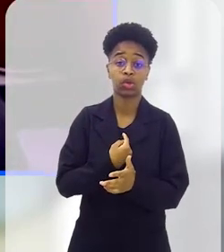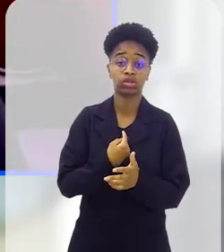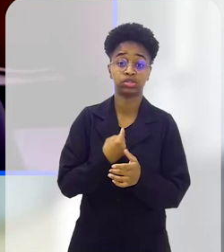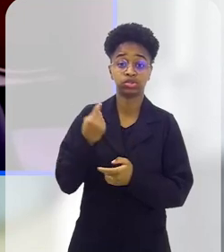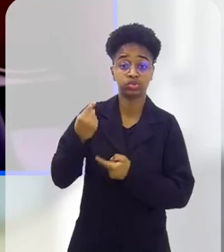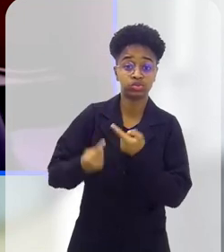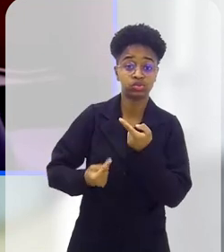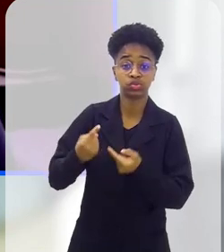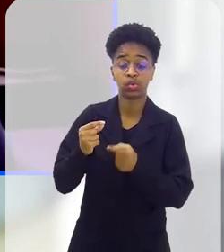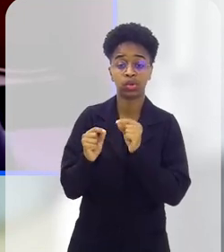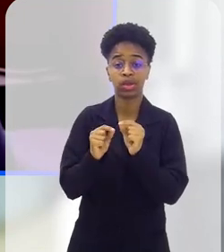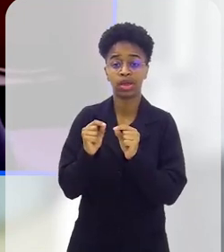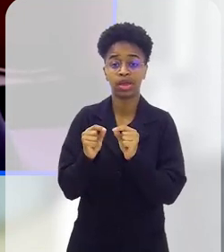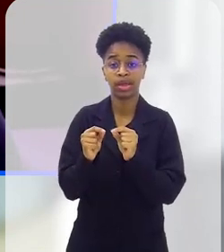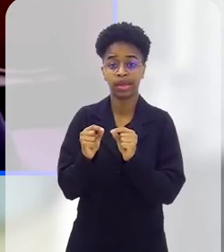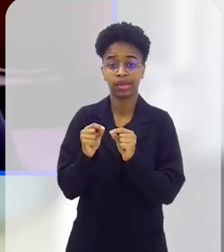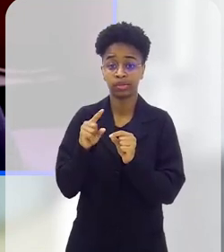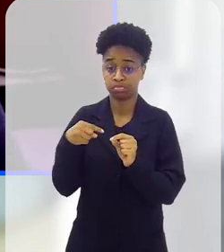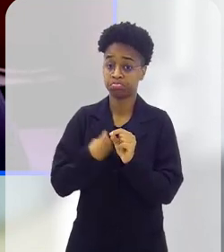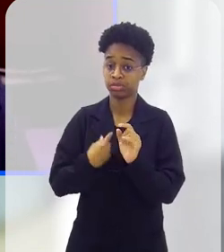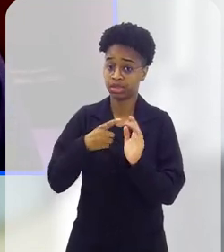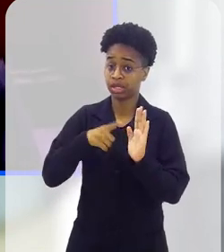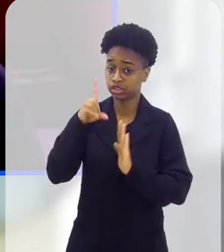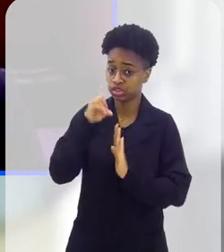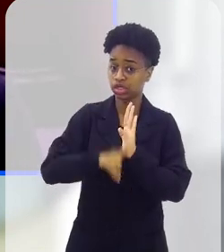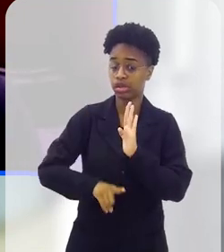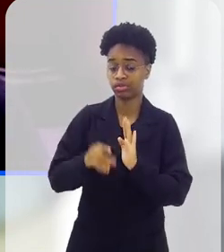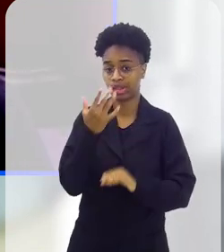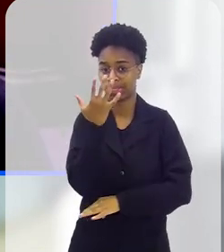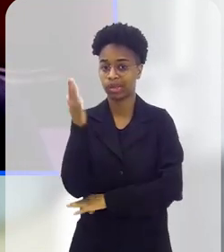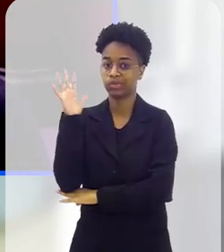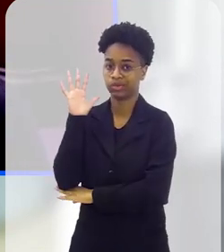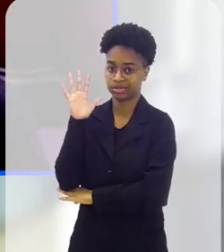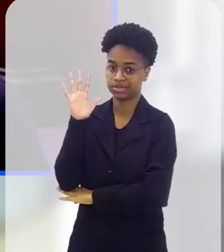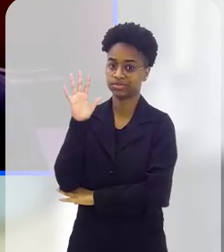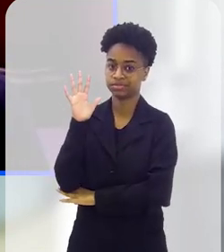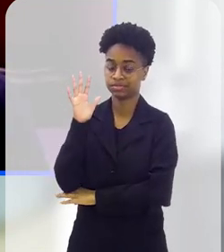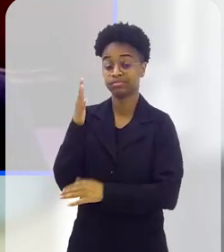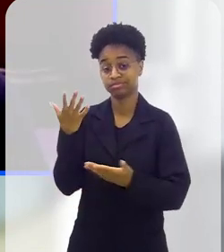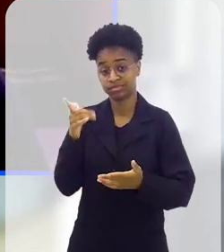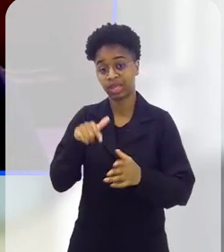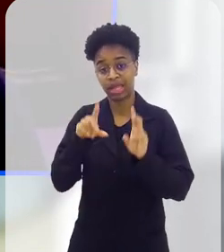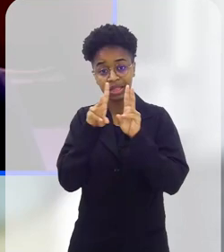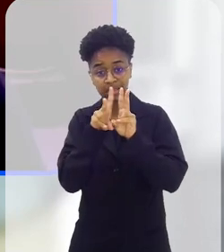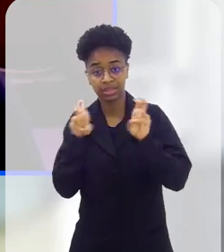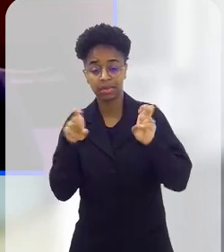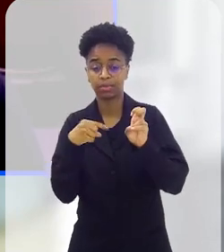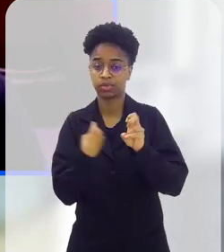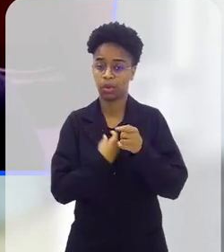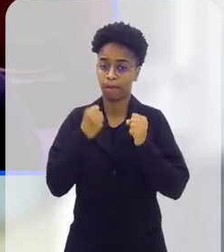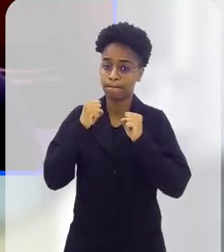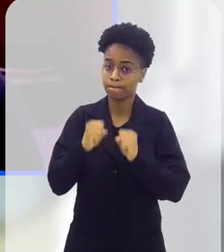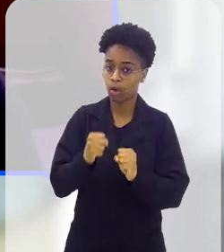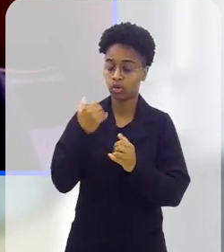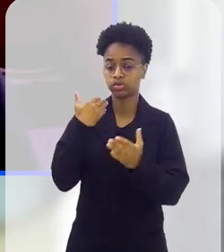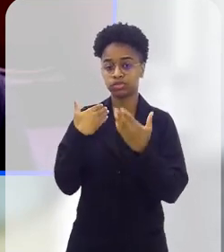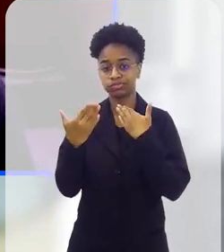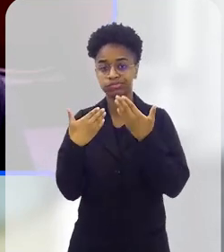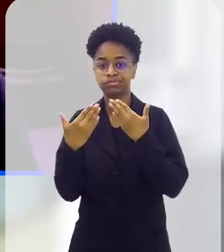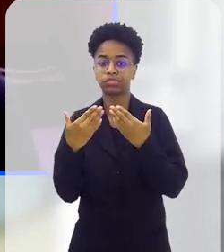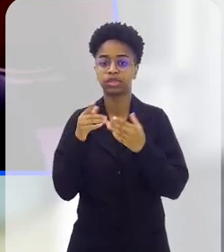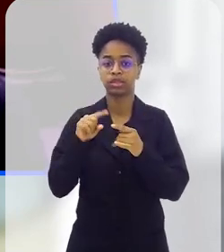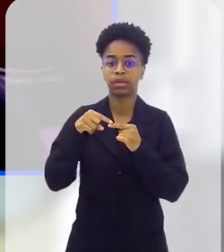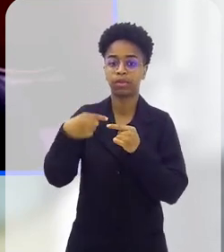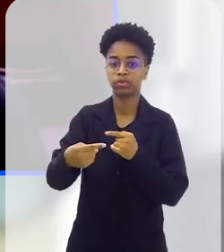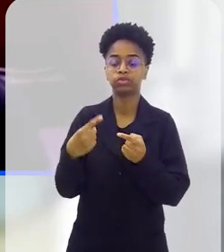indiscutivelmente, o quanto a gente tem direito ao acesso à natureza. Acho que é um tema que a gente pode falar em breve, que